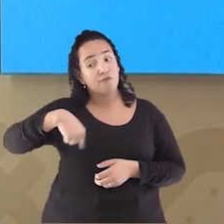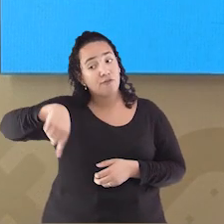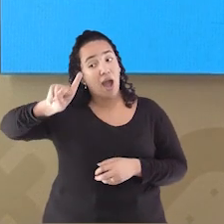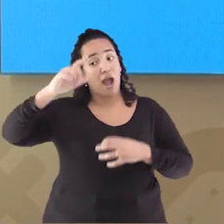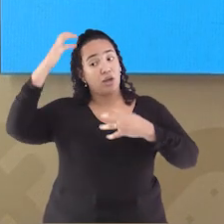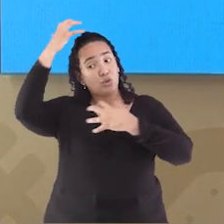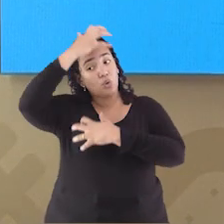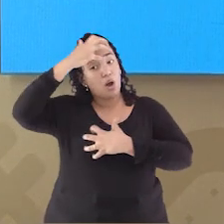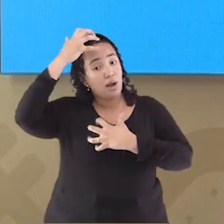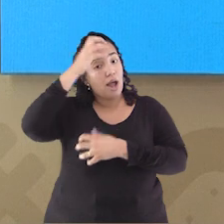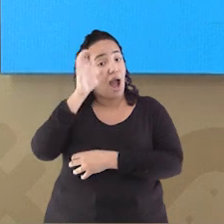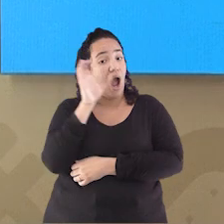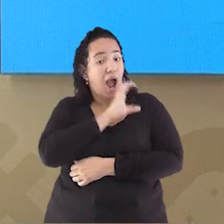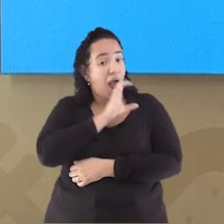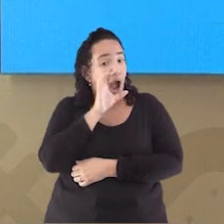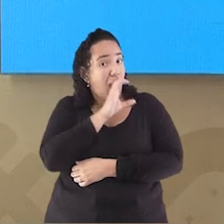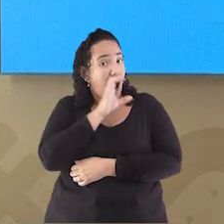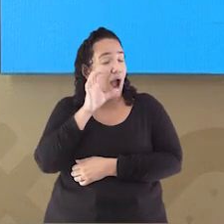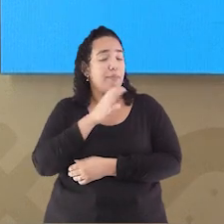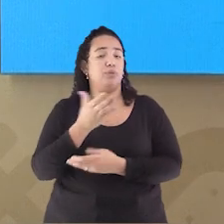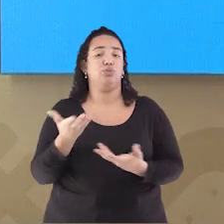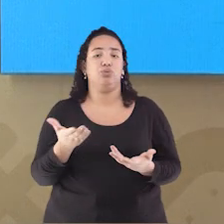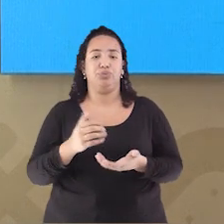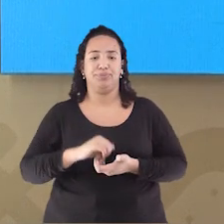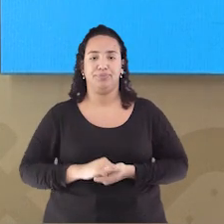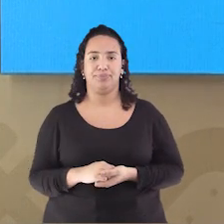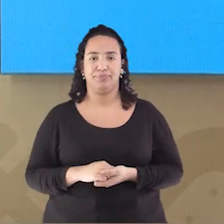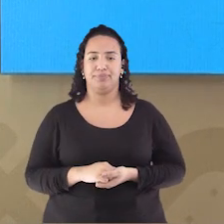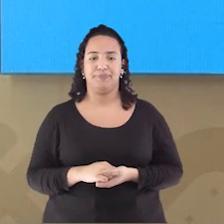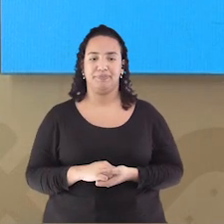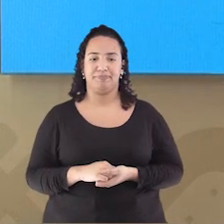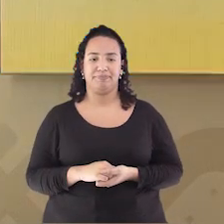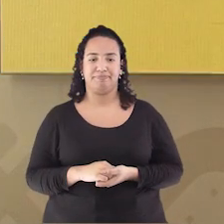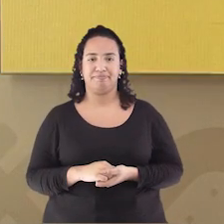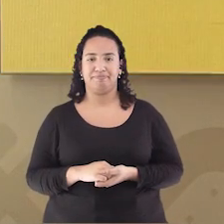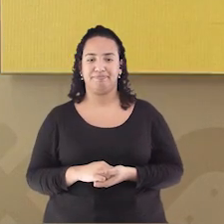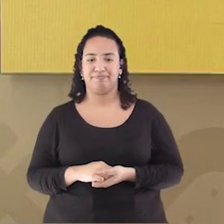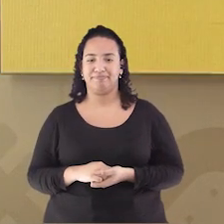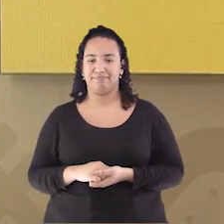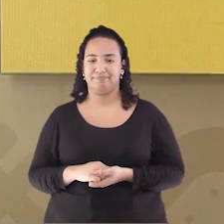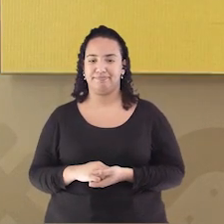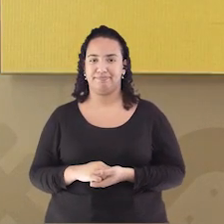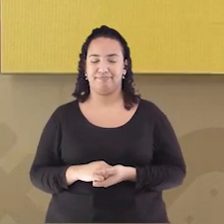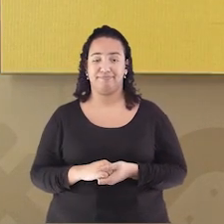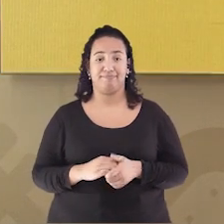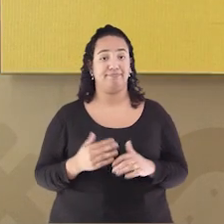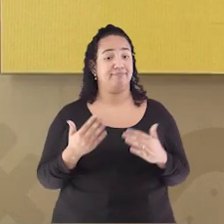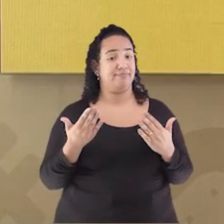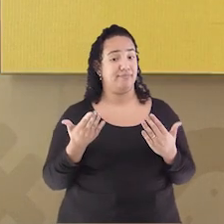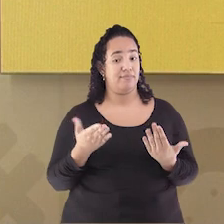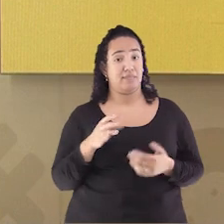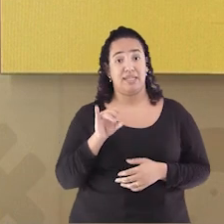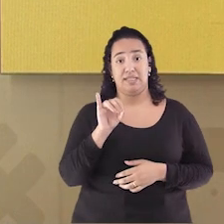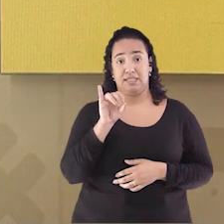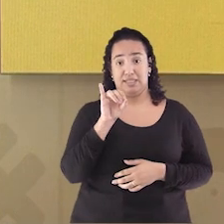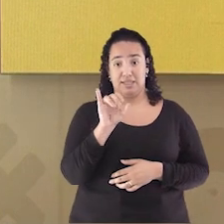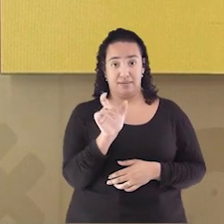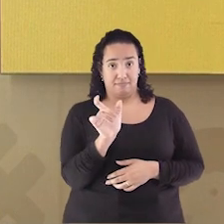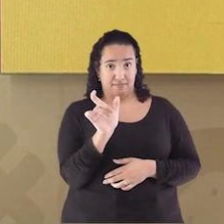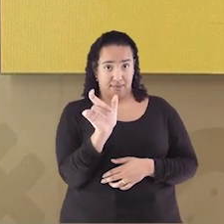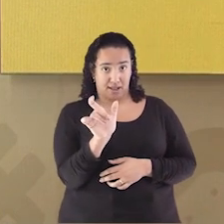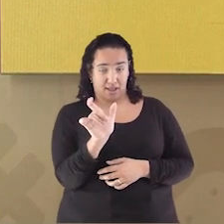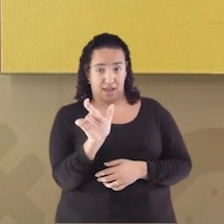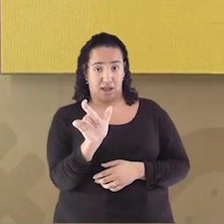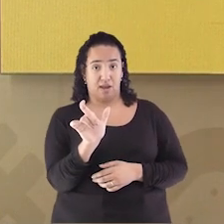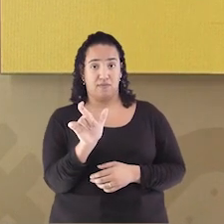tomar banho logo Senão Ficará muito tarde Quando a palavra É escrita